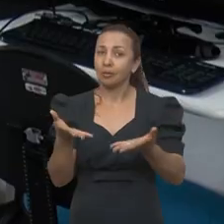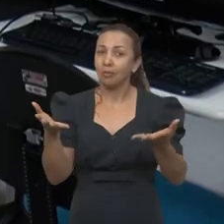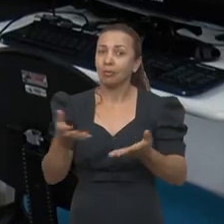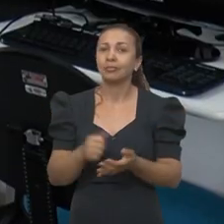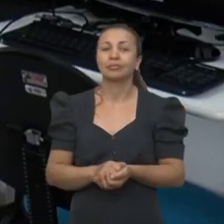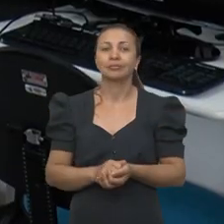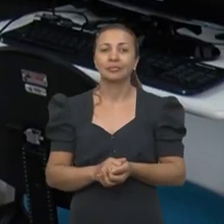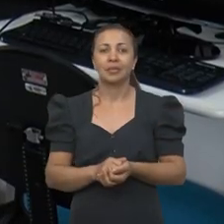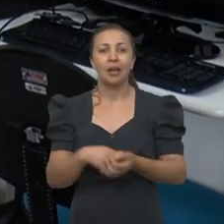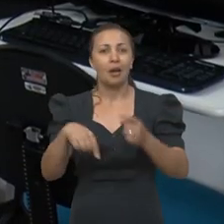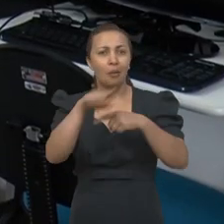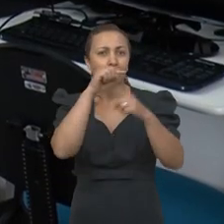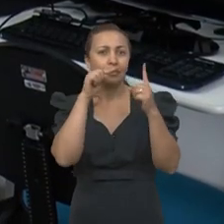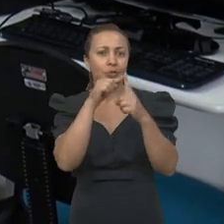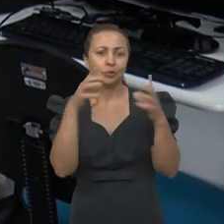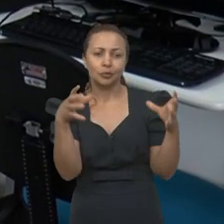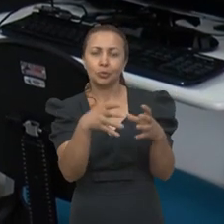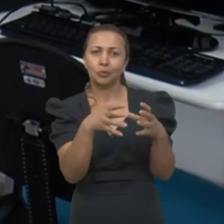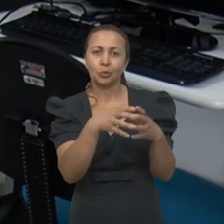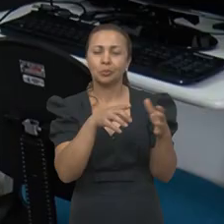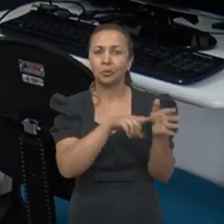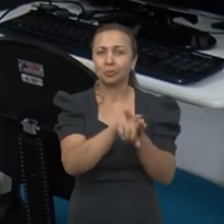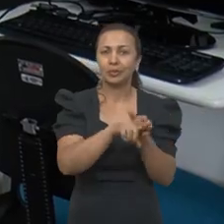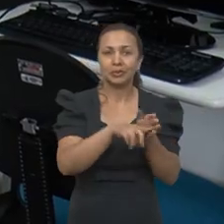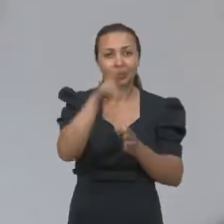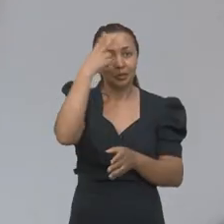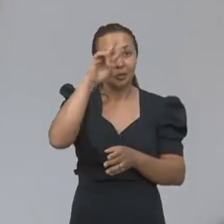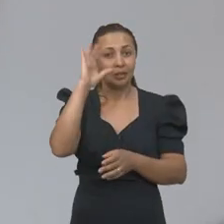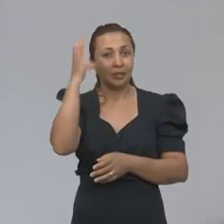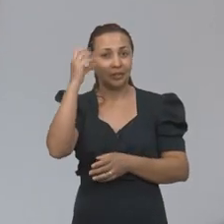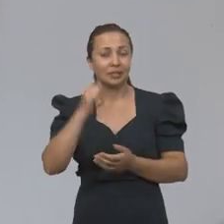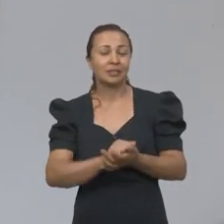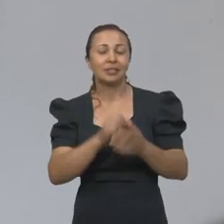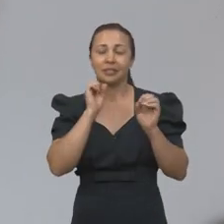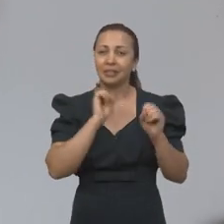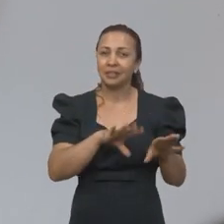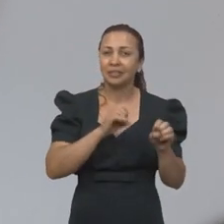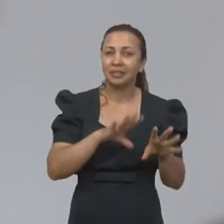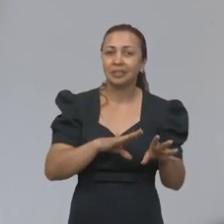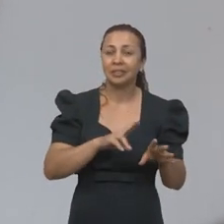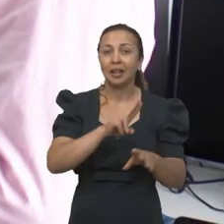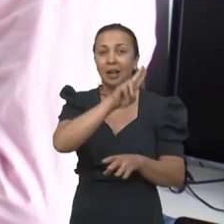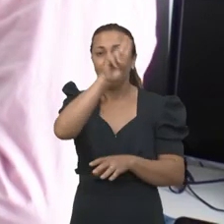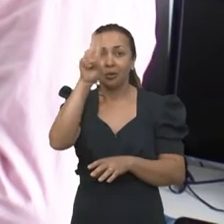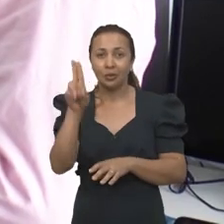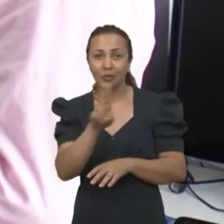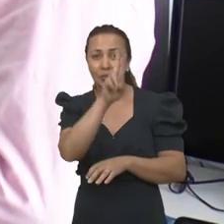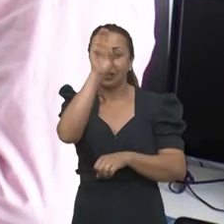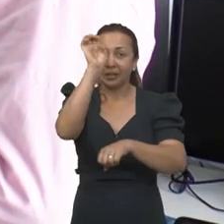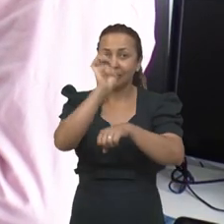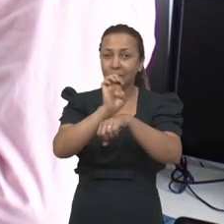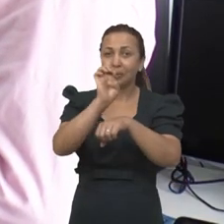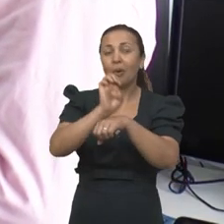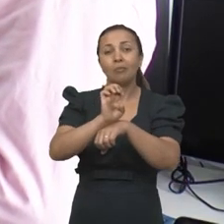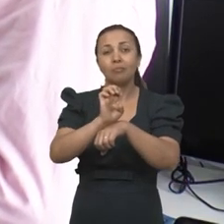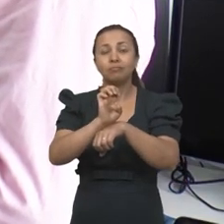Esse é um dos objetivos do grupo de pesquisa em história da ciência e ensino da Universidade Estadual da Paraíba.